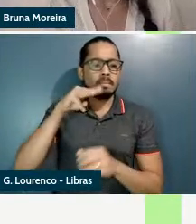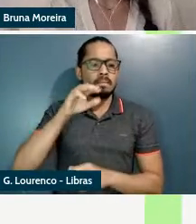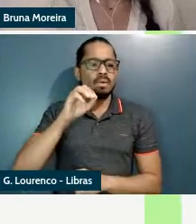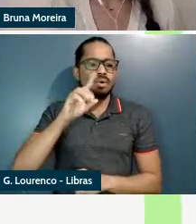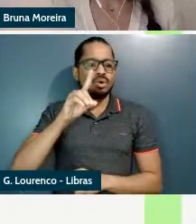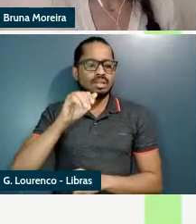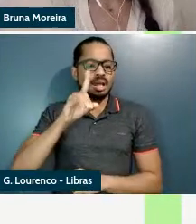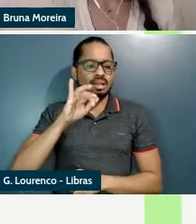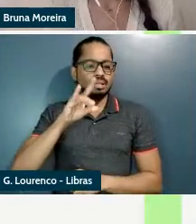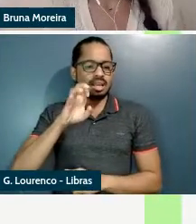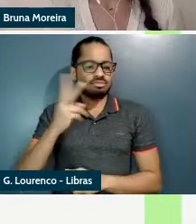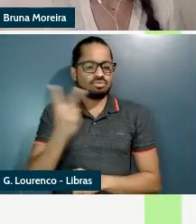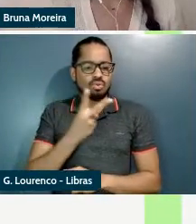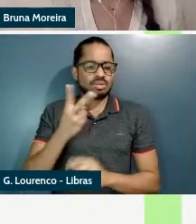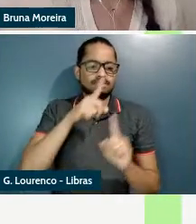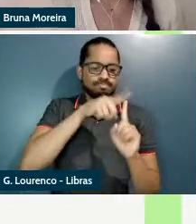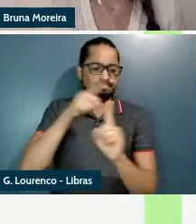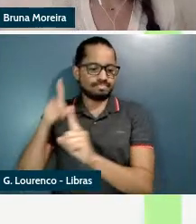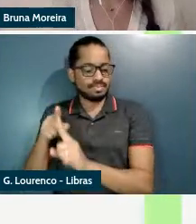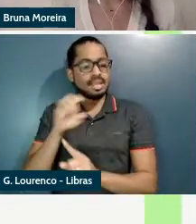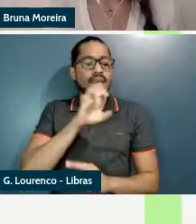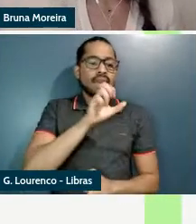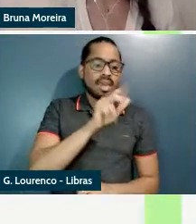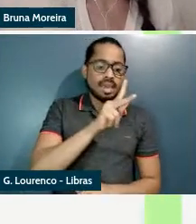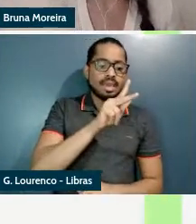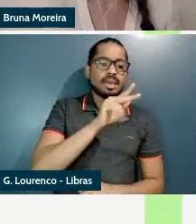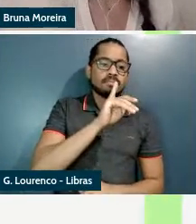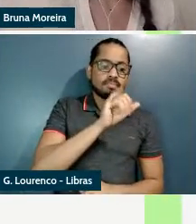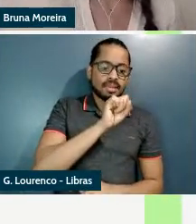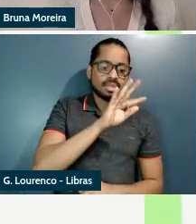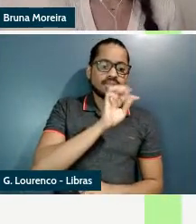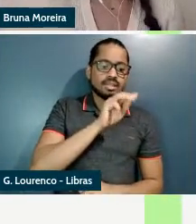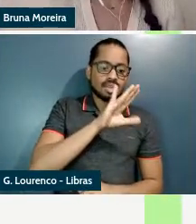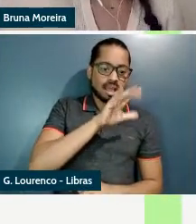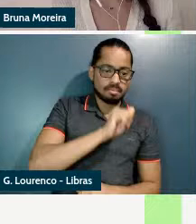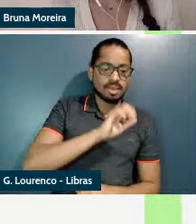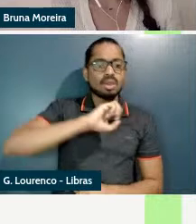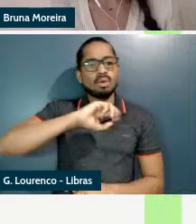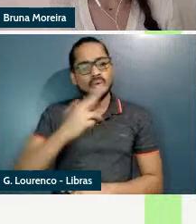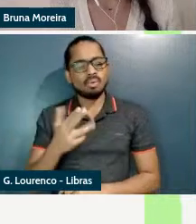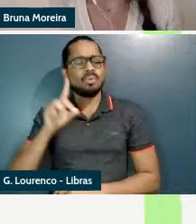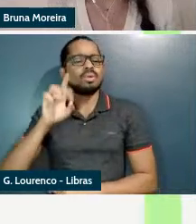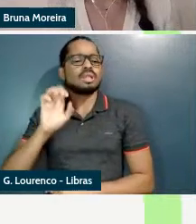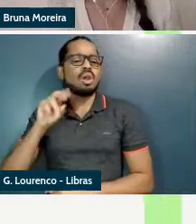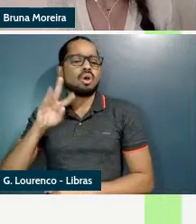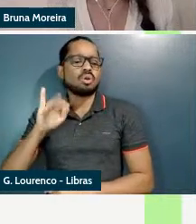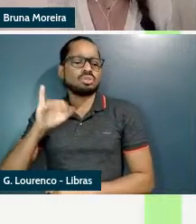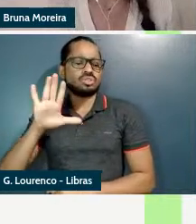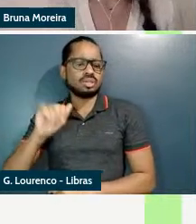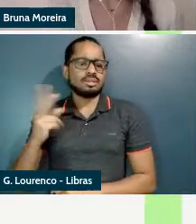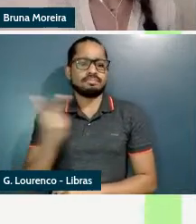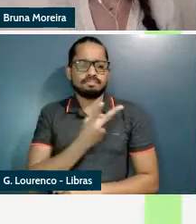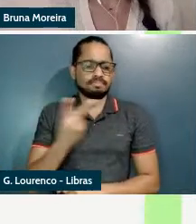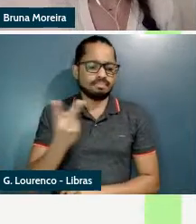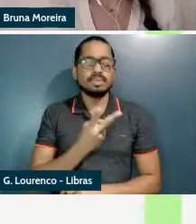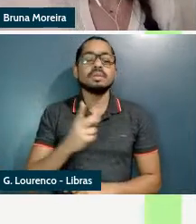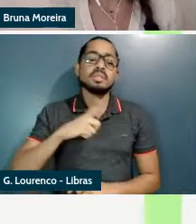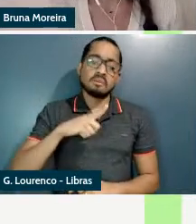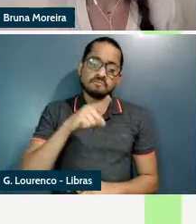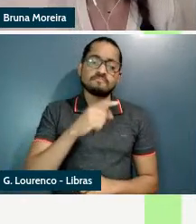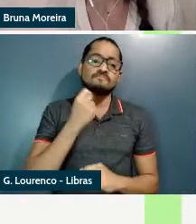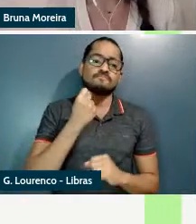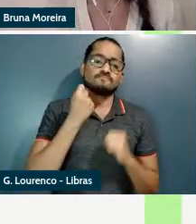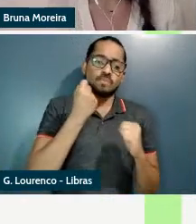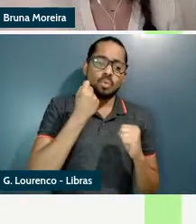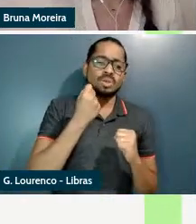familiares da teoria da crátser então a força do modal ora existencial ora universal derivando as leituras de possibilidade e de